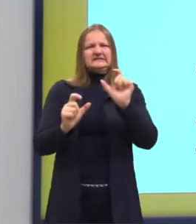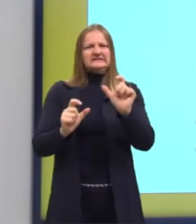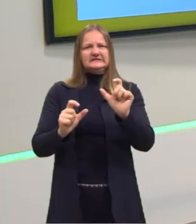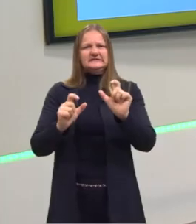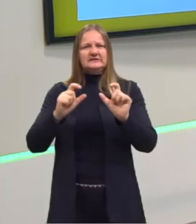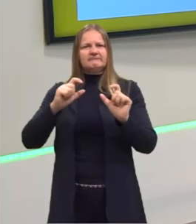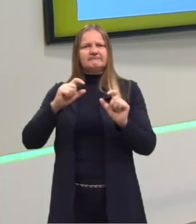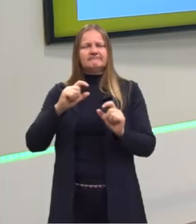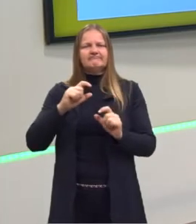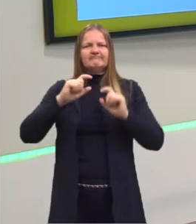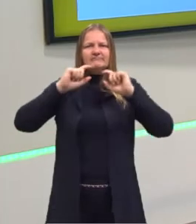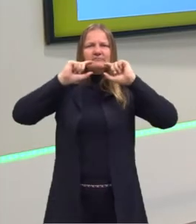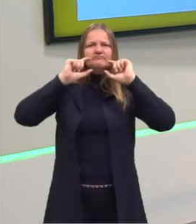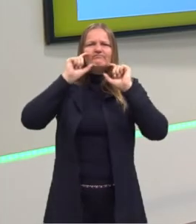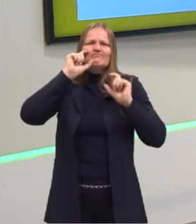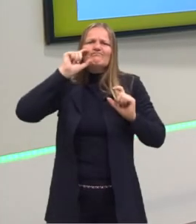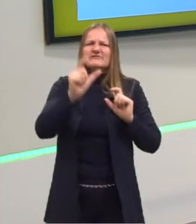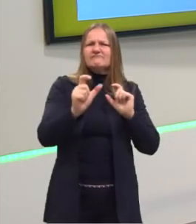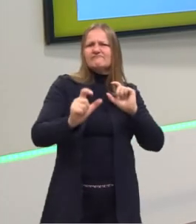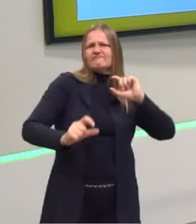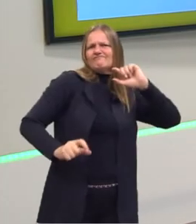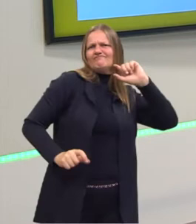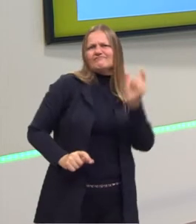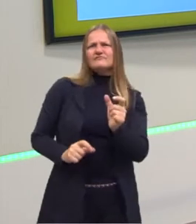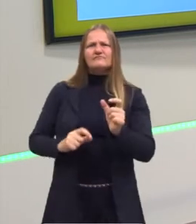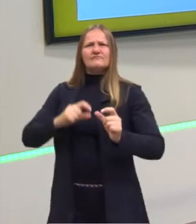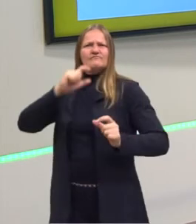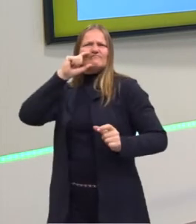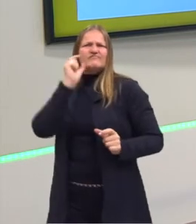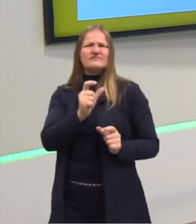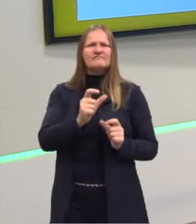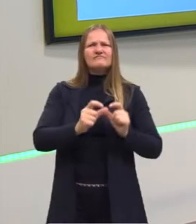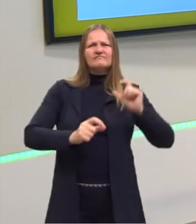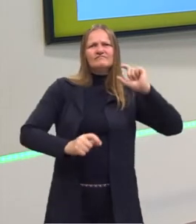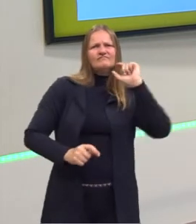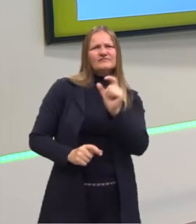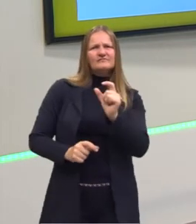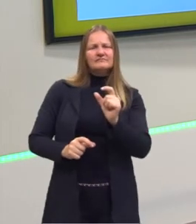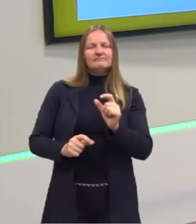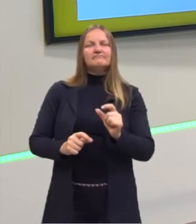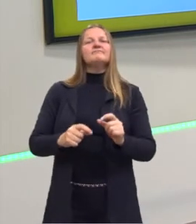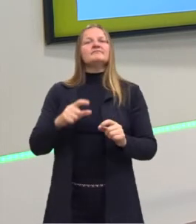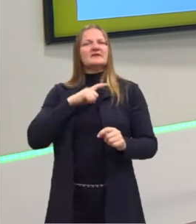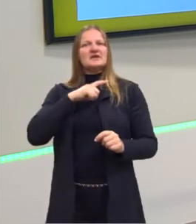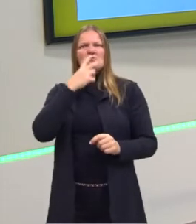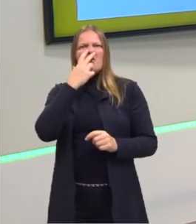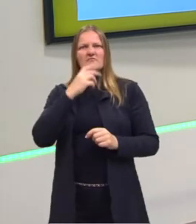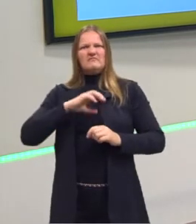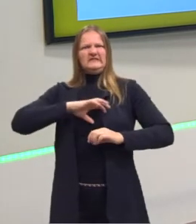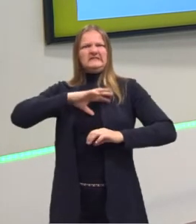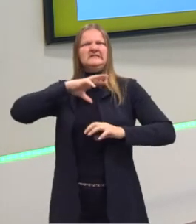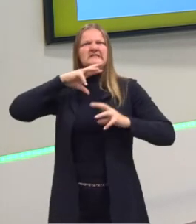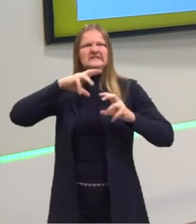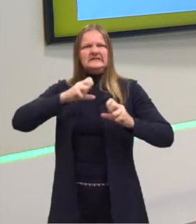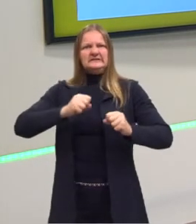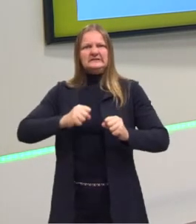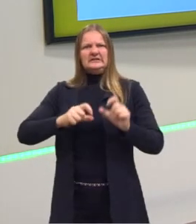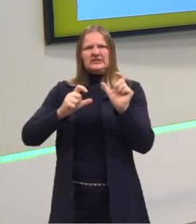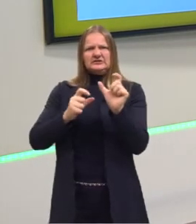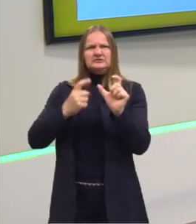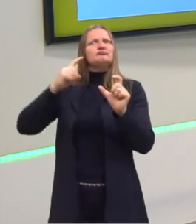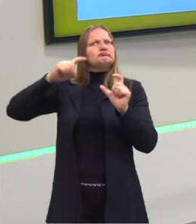E uma pessoa chamando a outra de uma maneira animalizada. Isso é uma característica bem interessante. A animalização dos